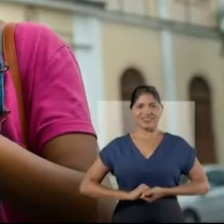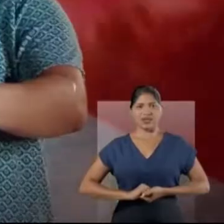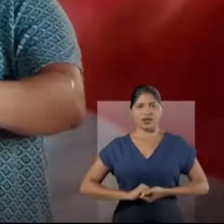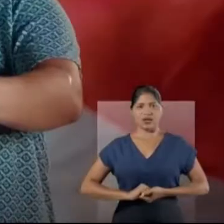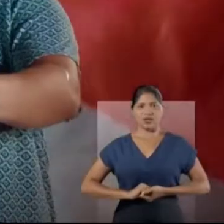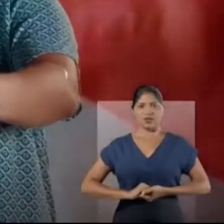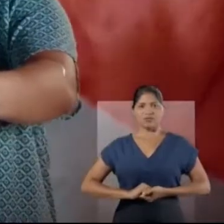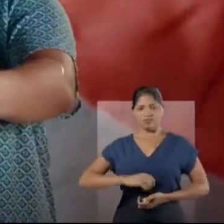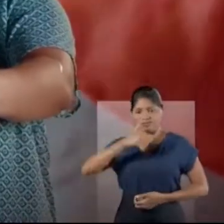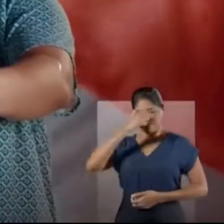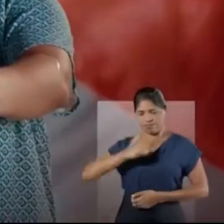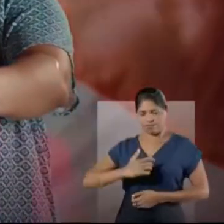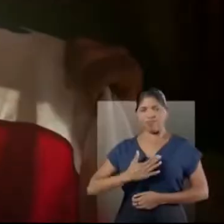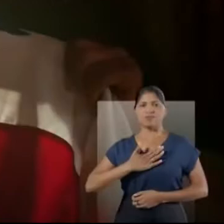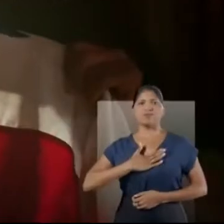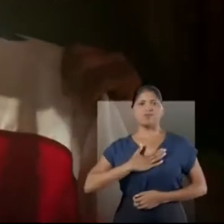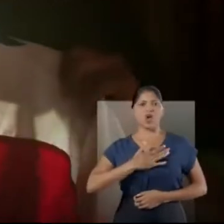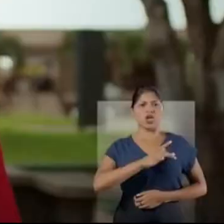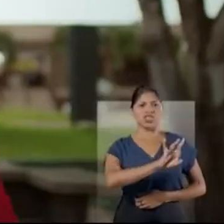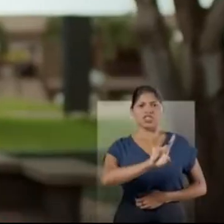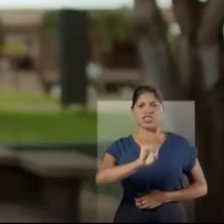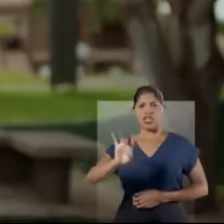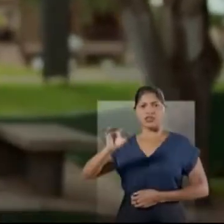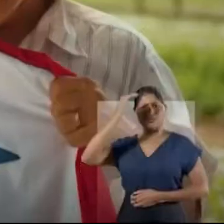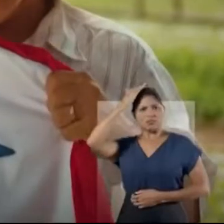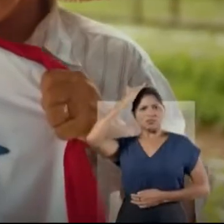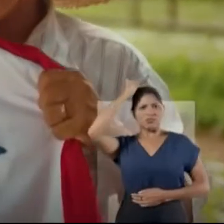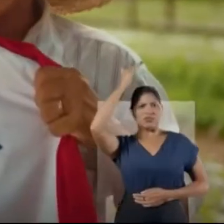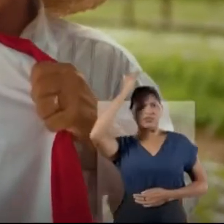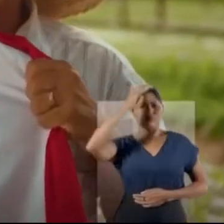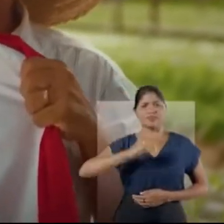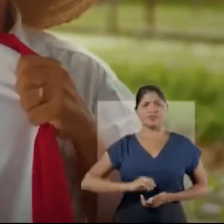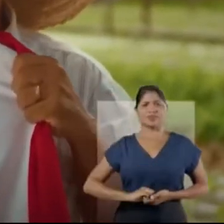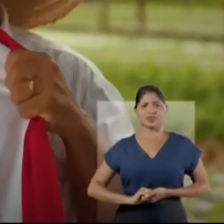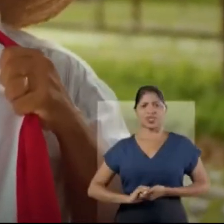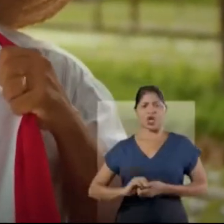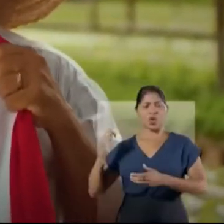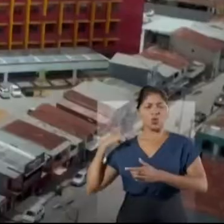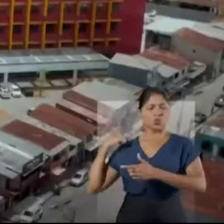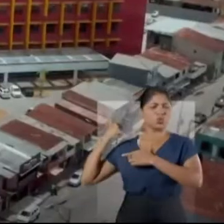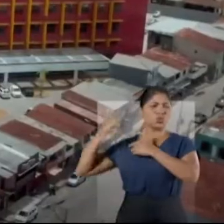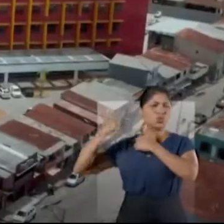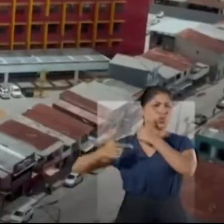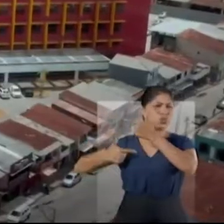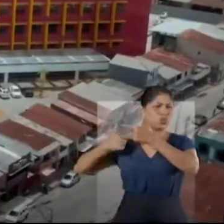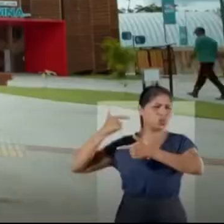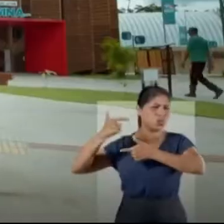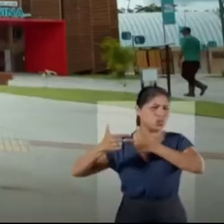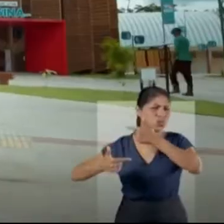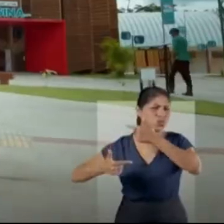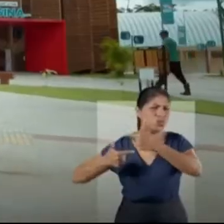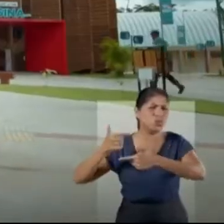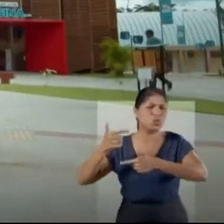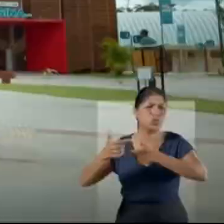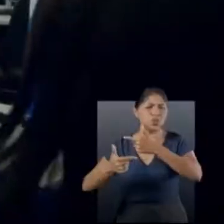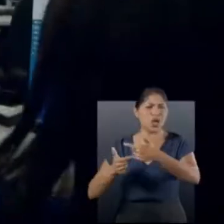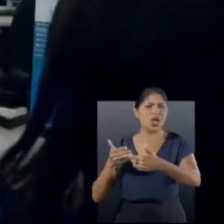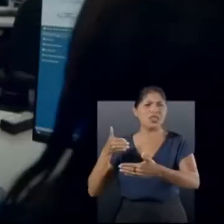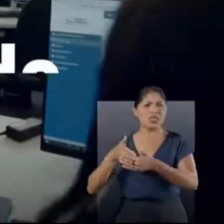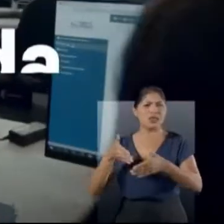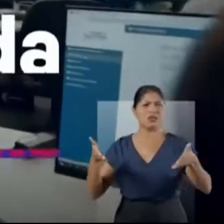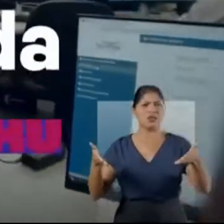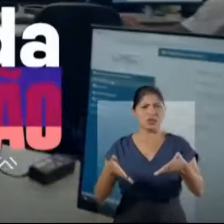No meu peito e no peito de cada um de nós. De lá pra cá, com muito trabalho,